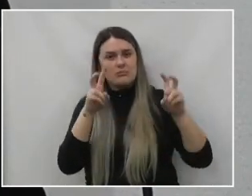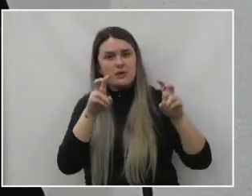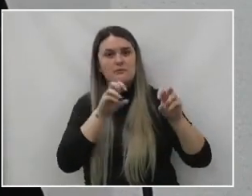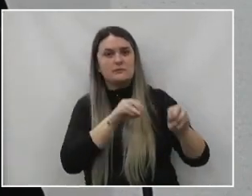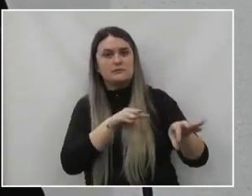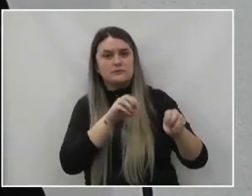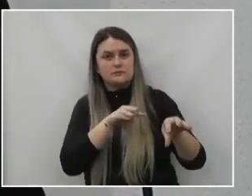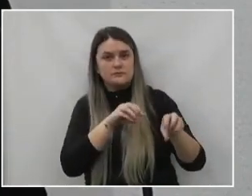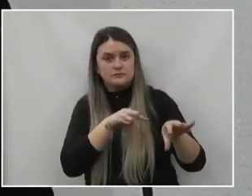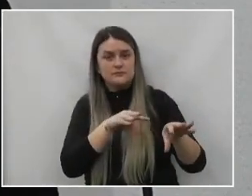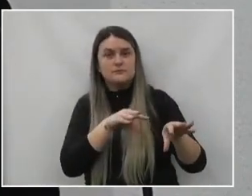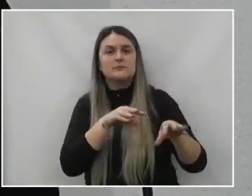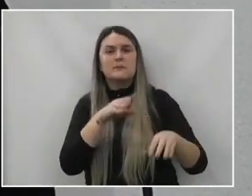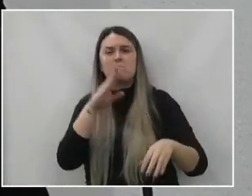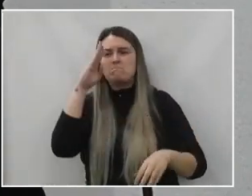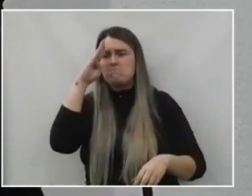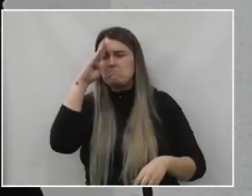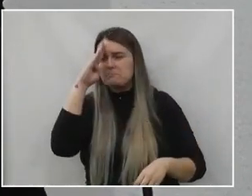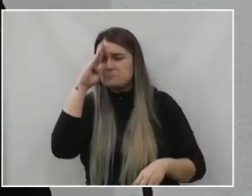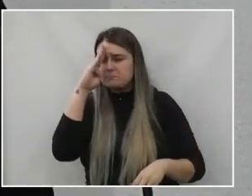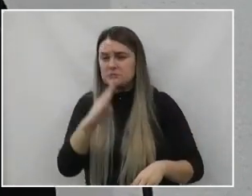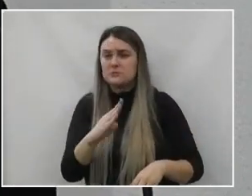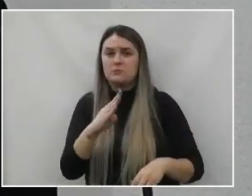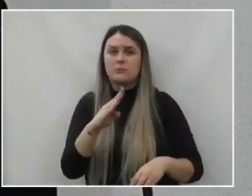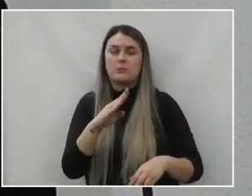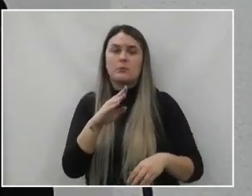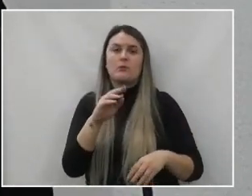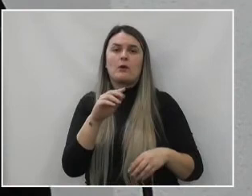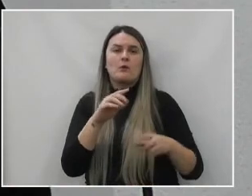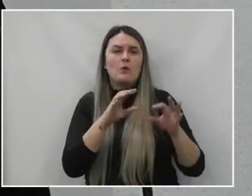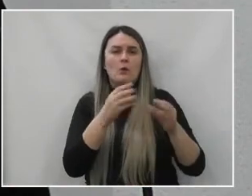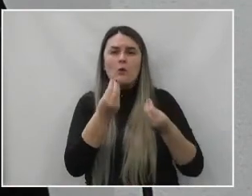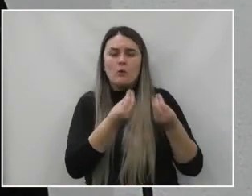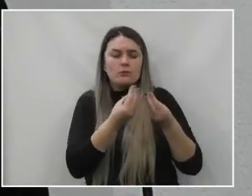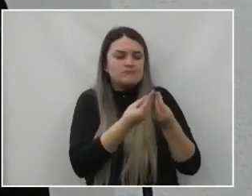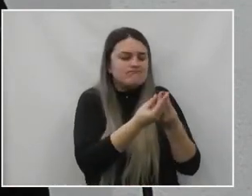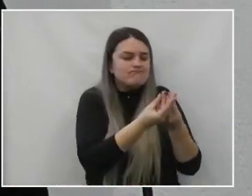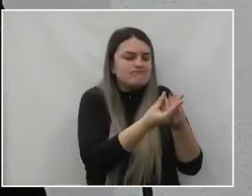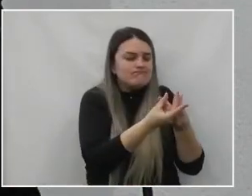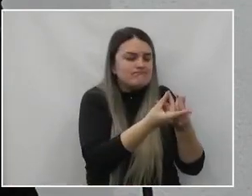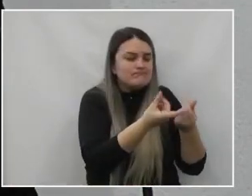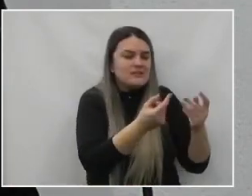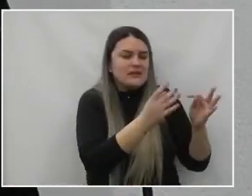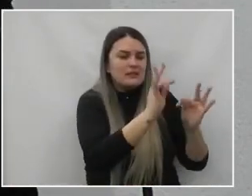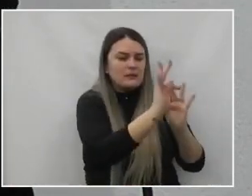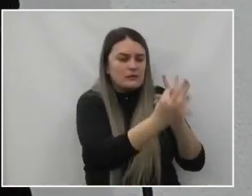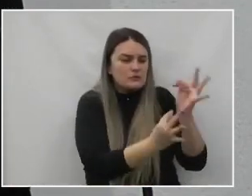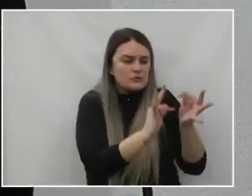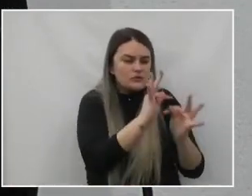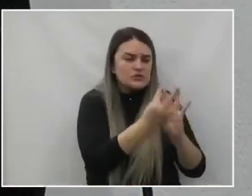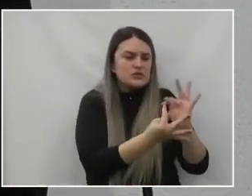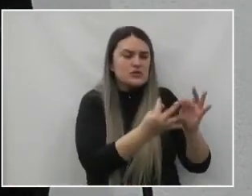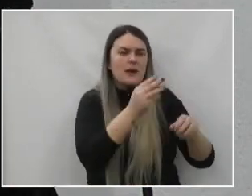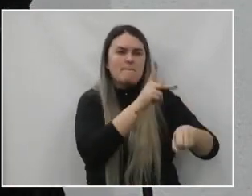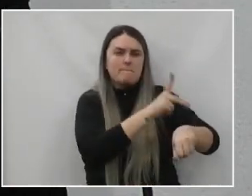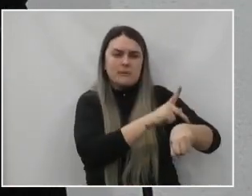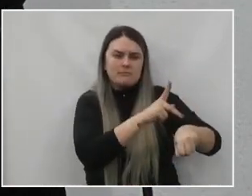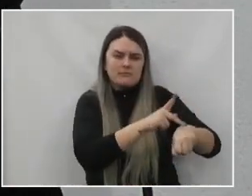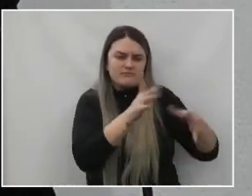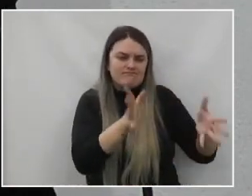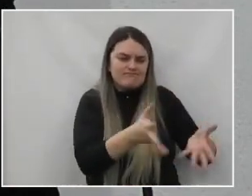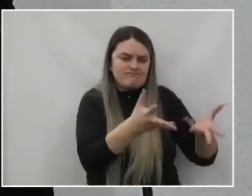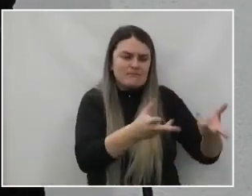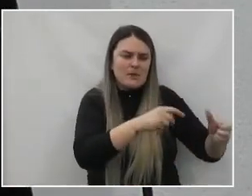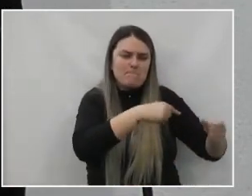área educacional, principalmente no aperfeiçoamento tecnológico, pedagógico e